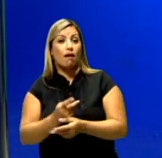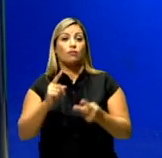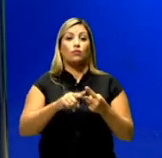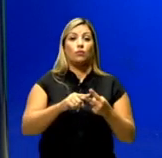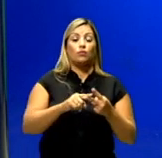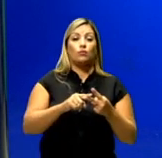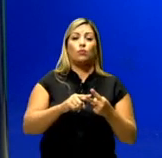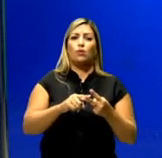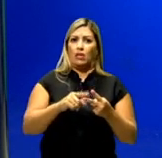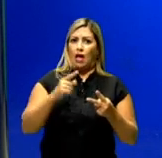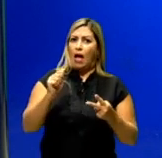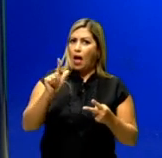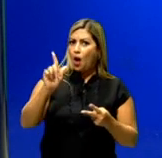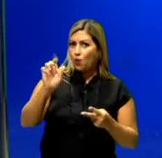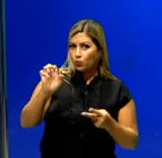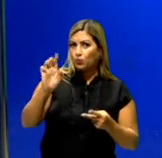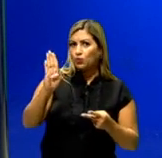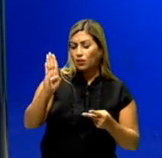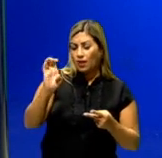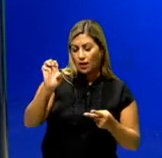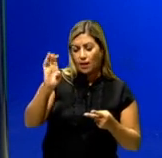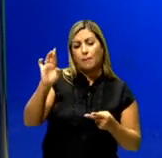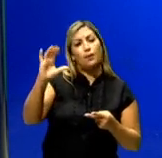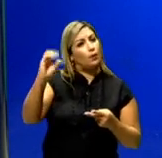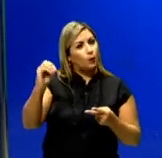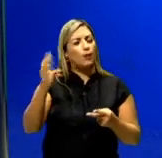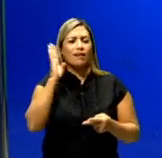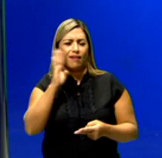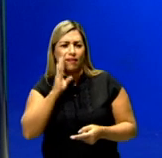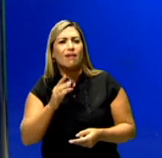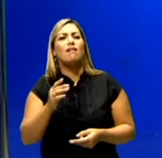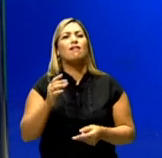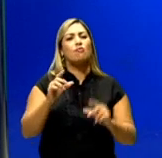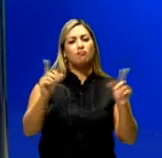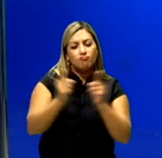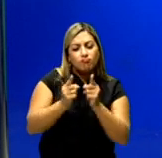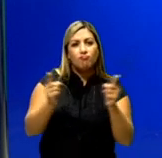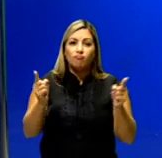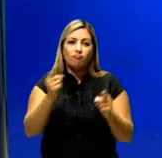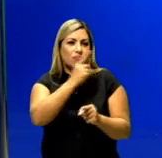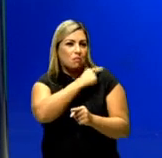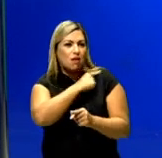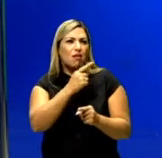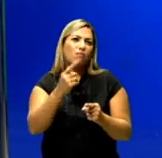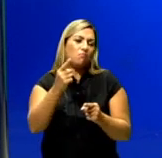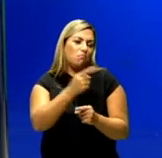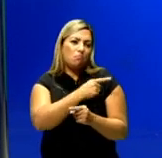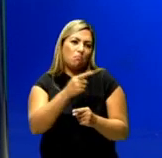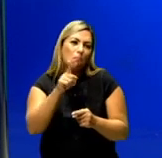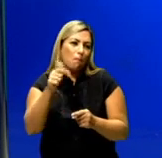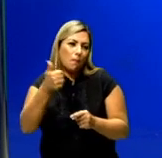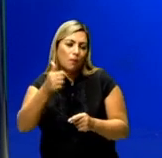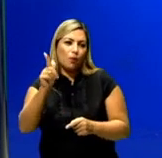algébrico, que é muito legal, muito bacana, que trabalha com equaçõezinhas do primeiro grau, sisteminha, muito